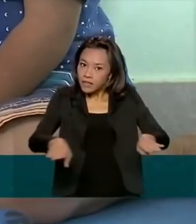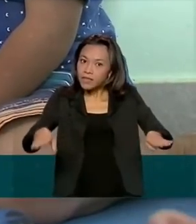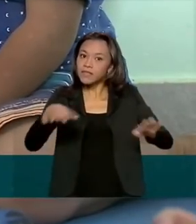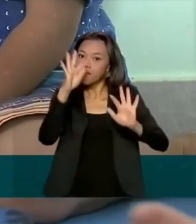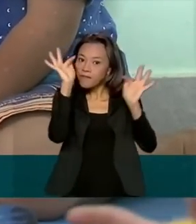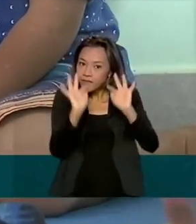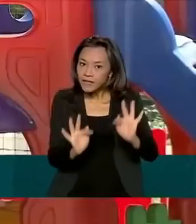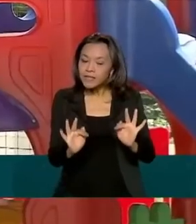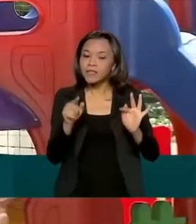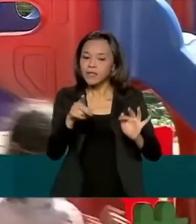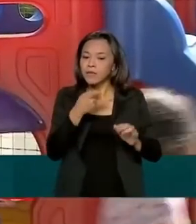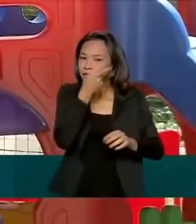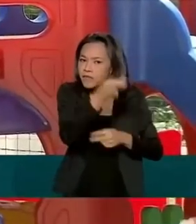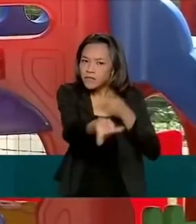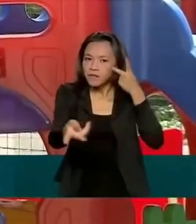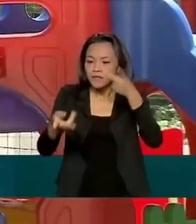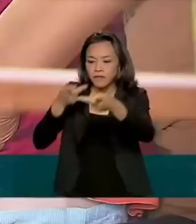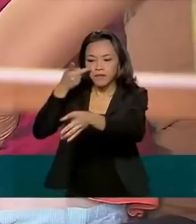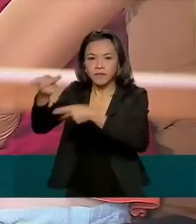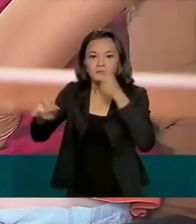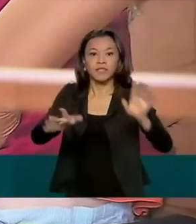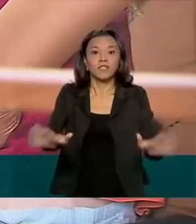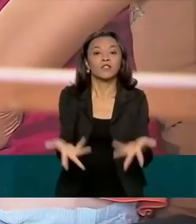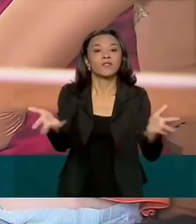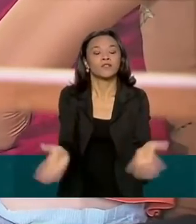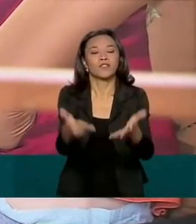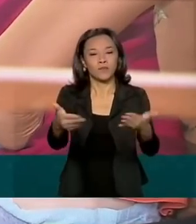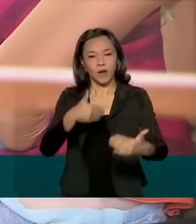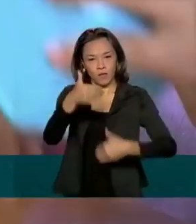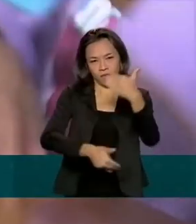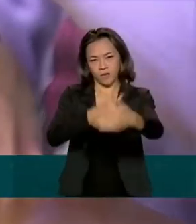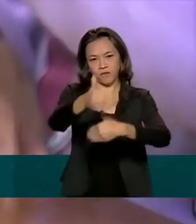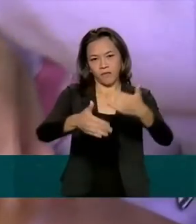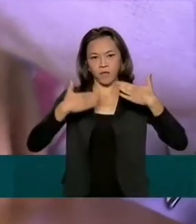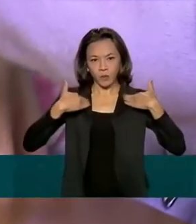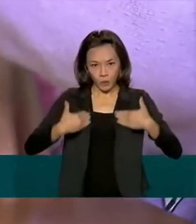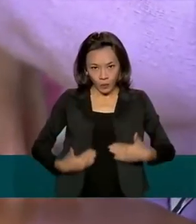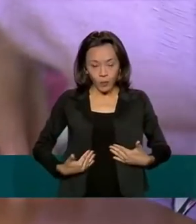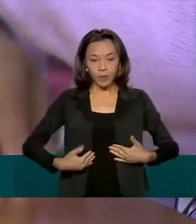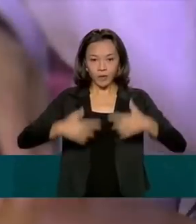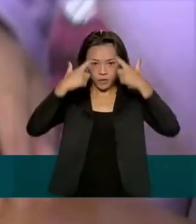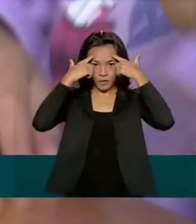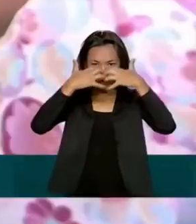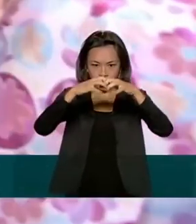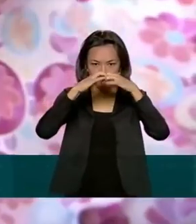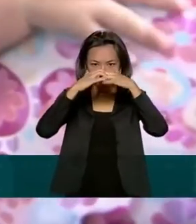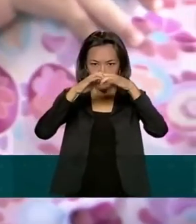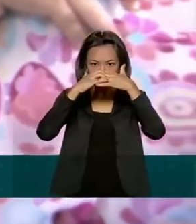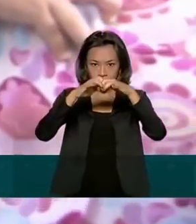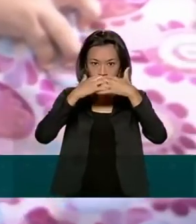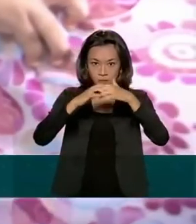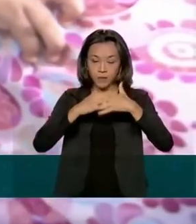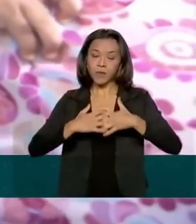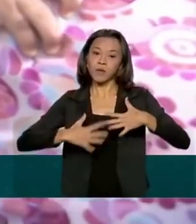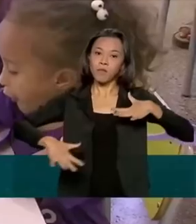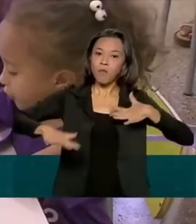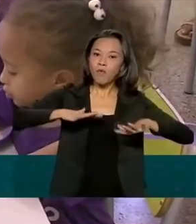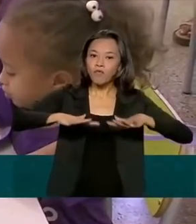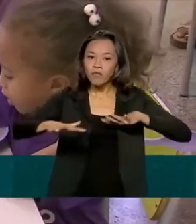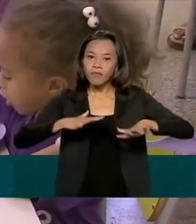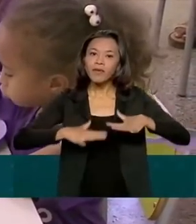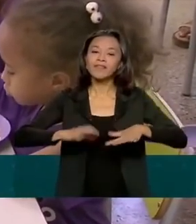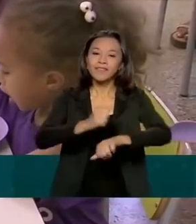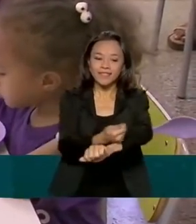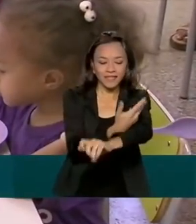periódicas às crianças e buscam estimular o desenvolvimento físico, cognitivo, motor e afetivo dos menores